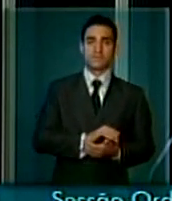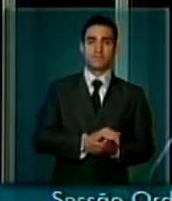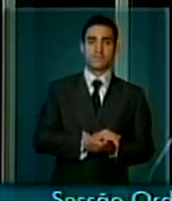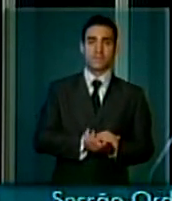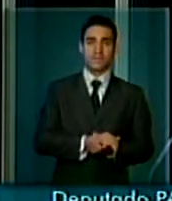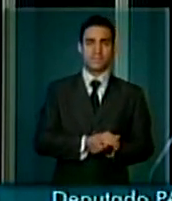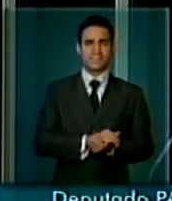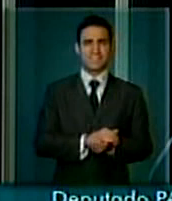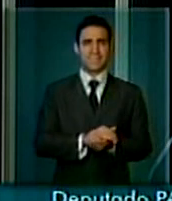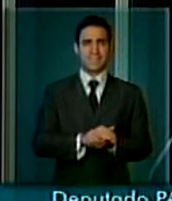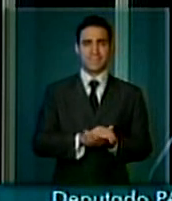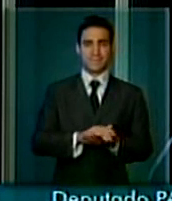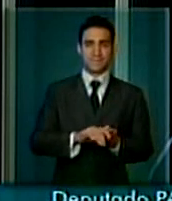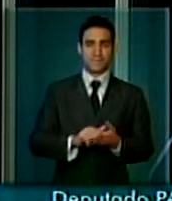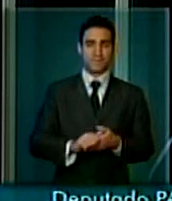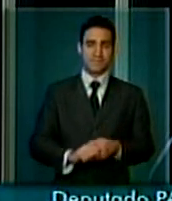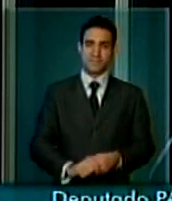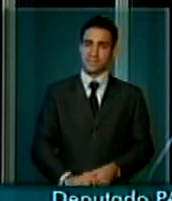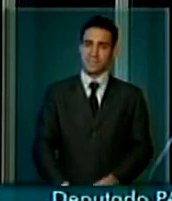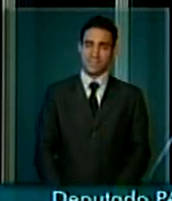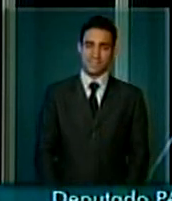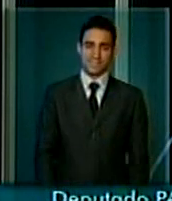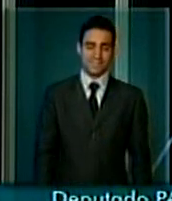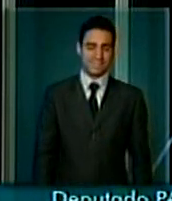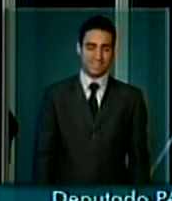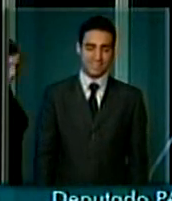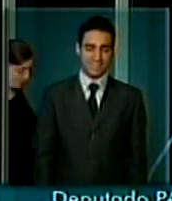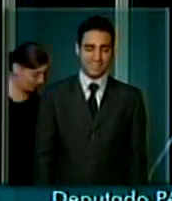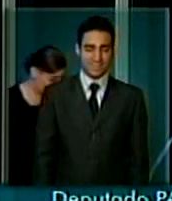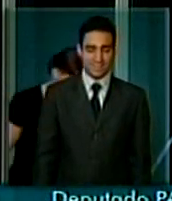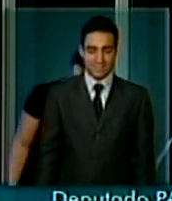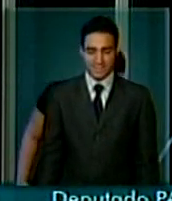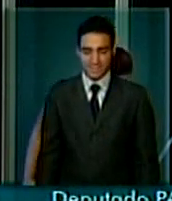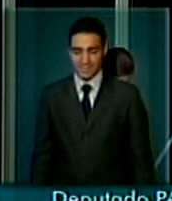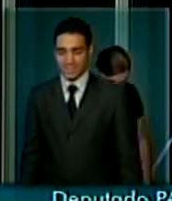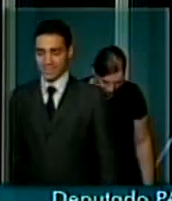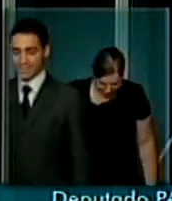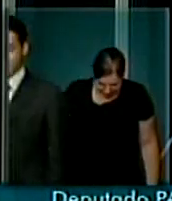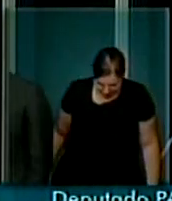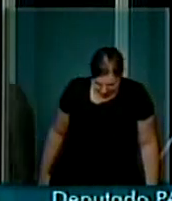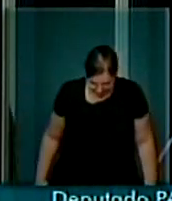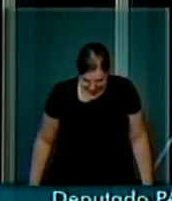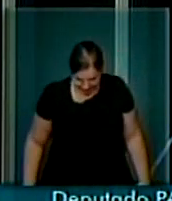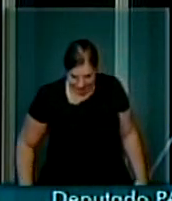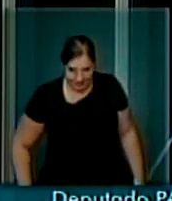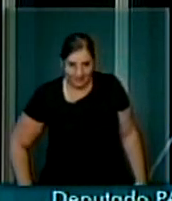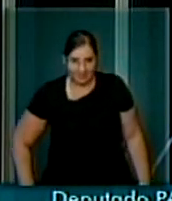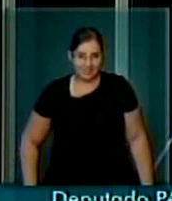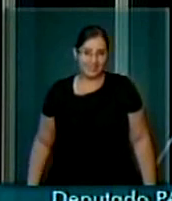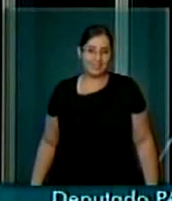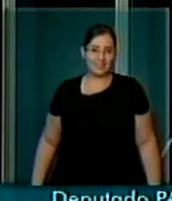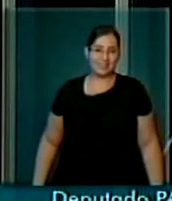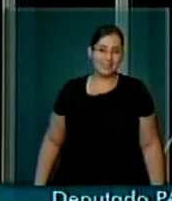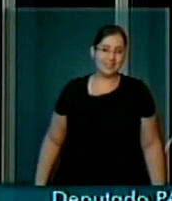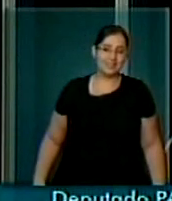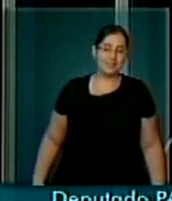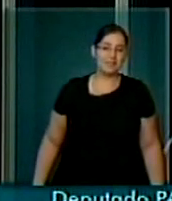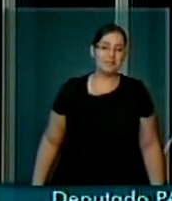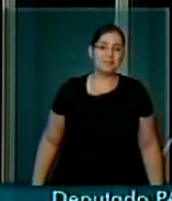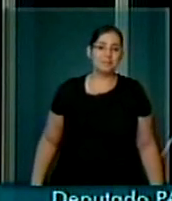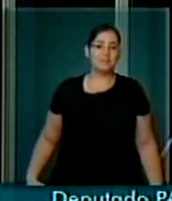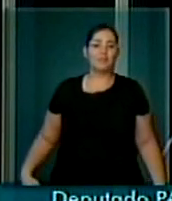que é subornado ao Igreja